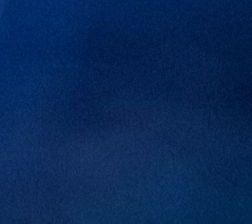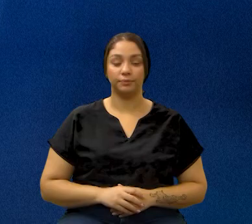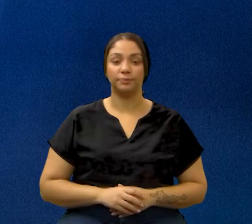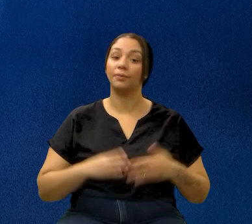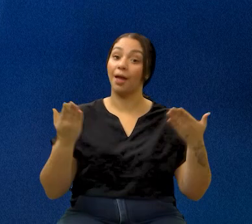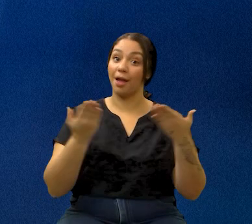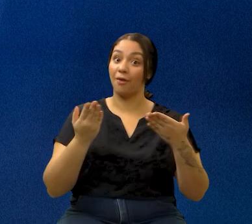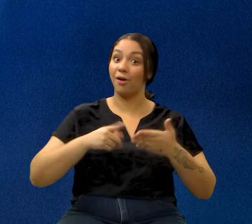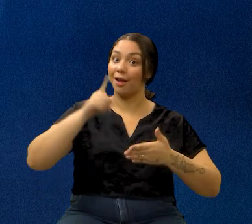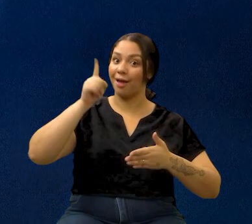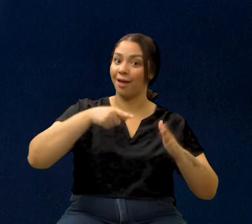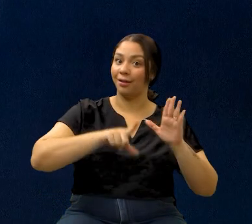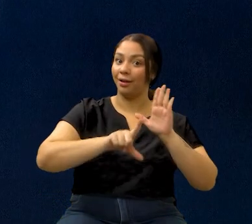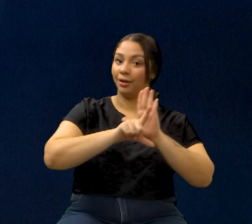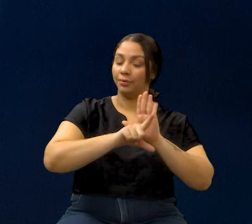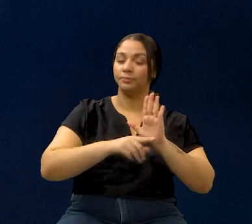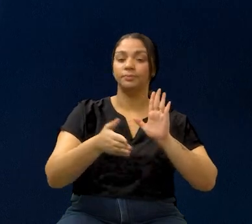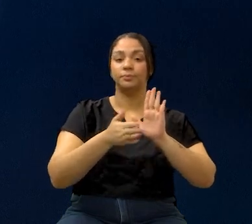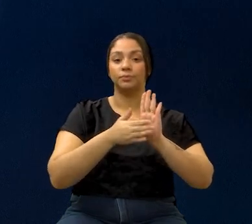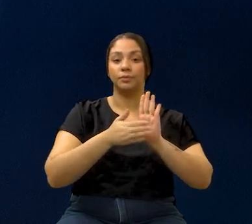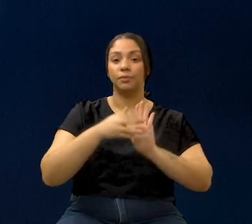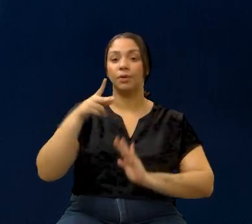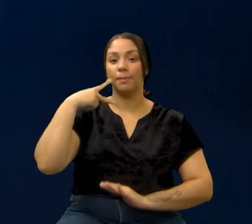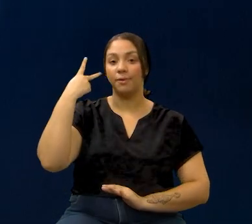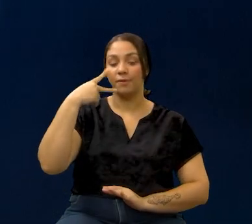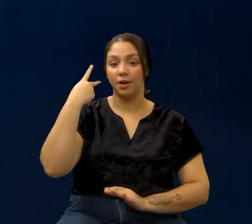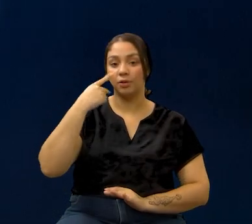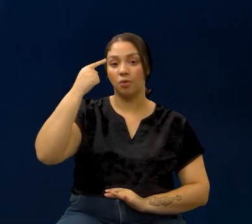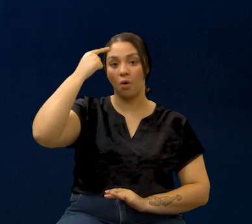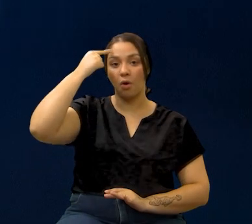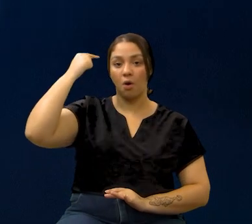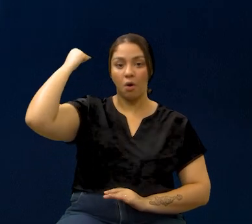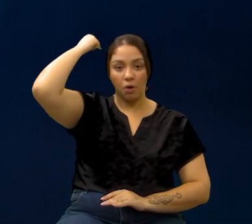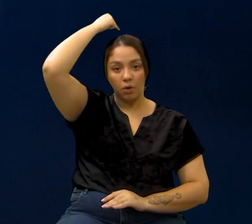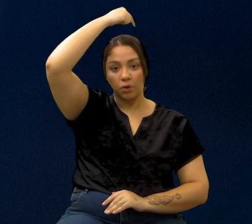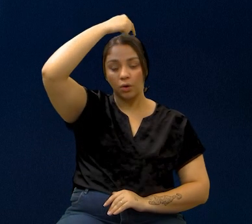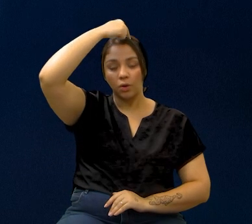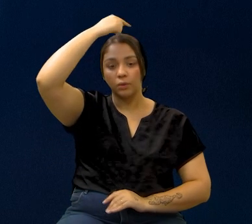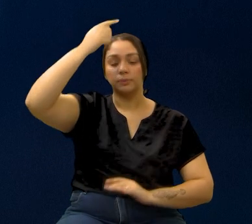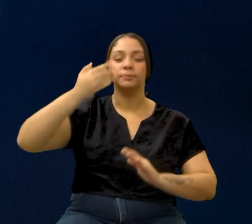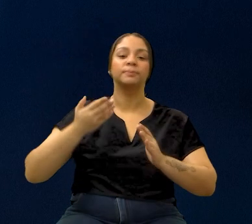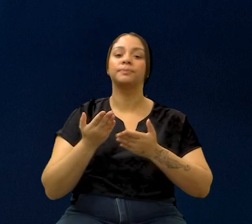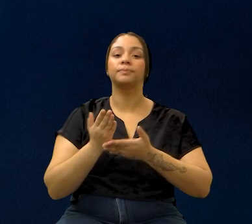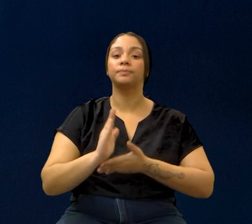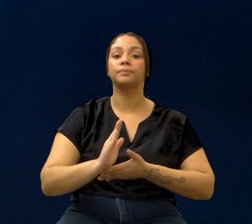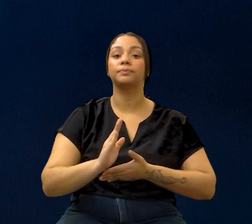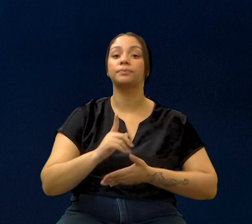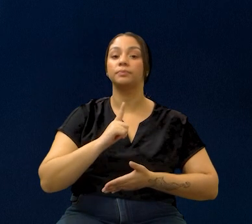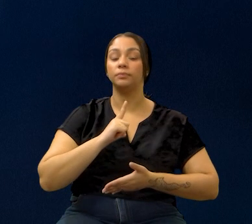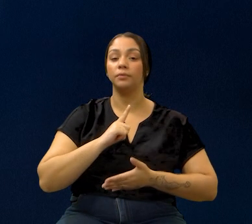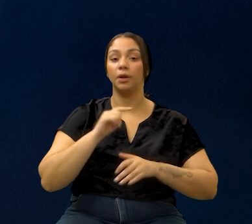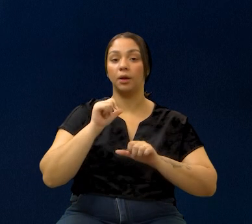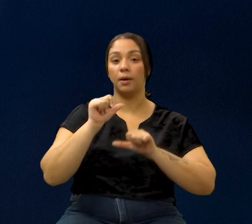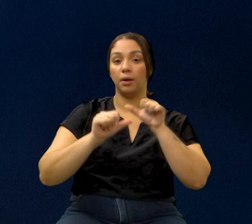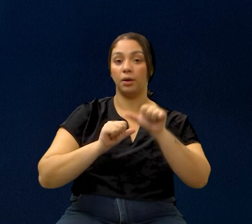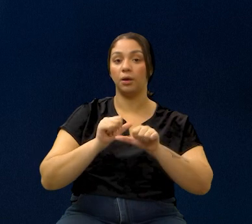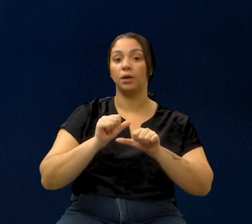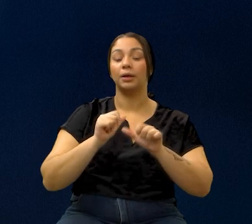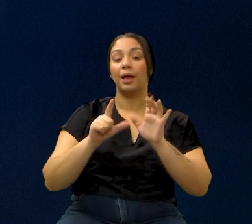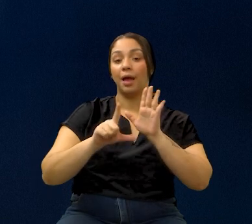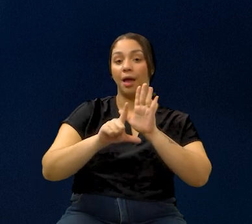Agora é lei, a proposta do vereador Paulo Gaspar, sancionada, altera a lei de número 15